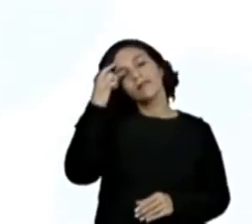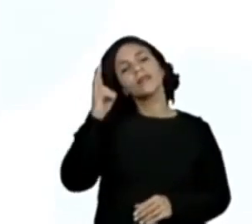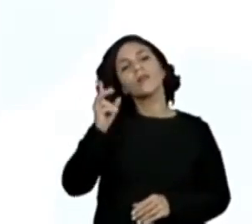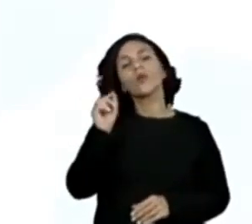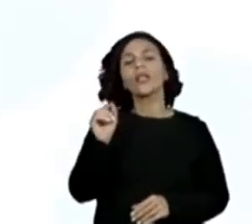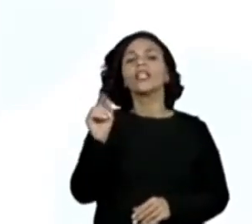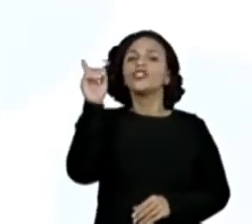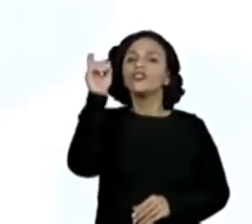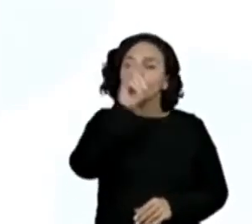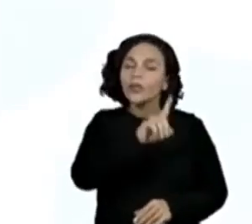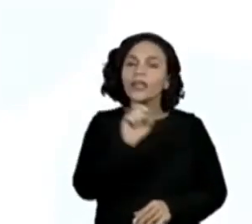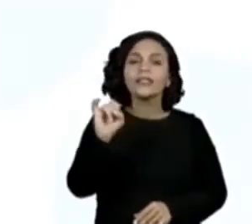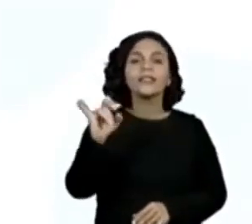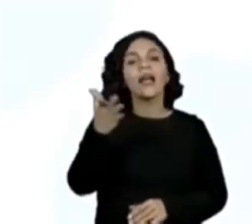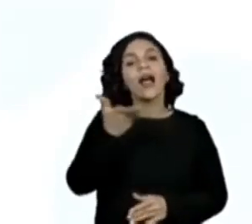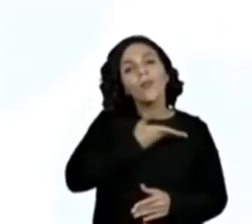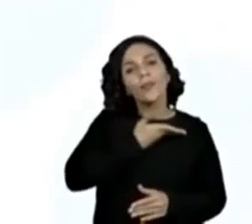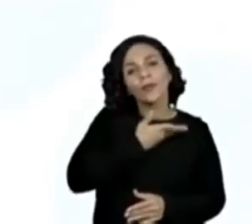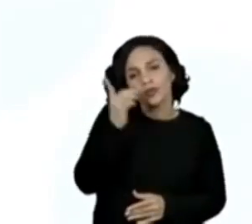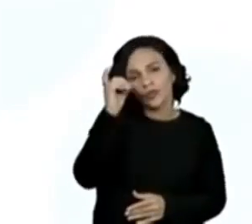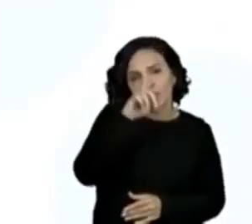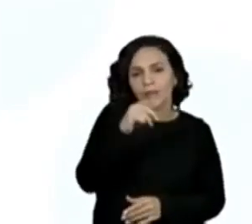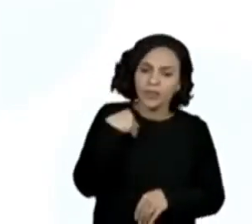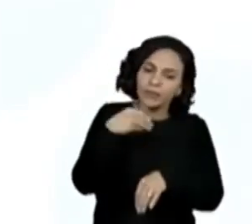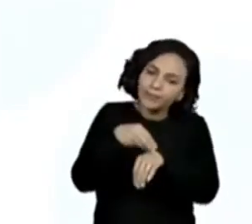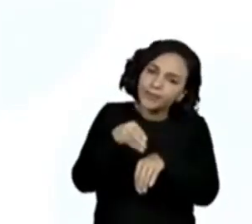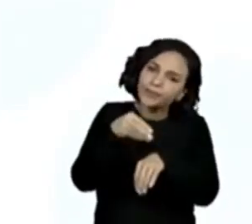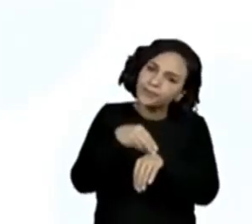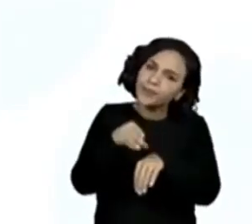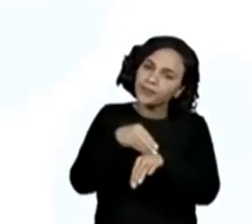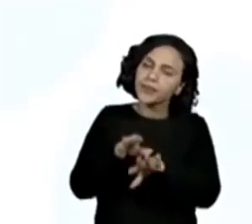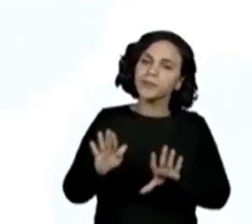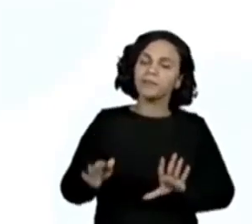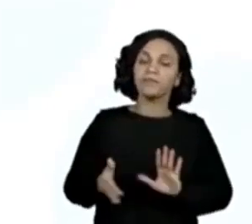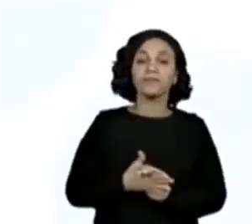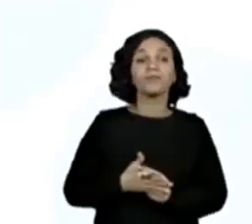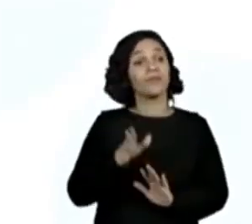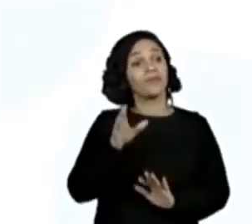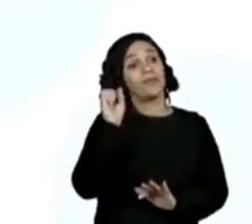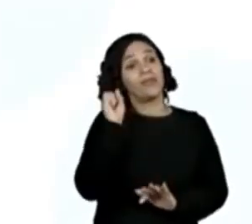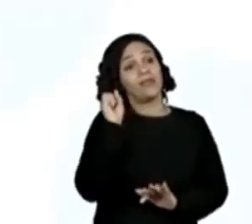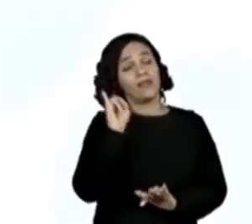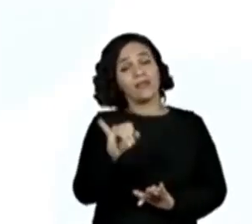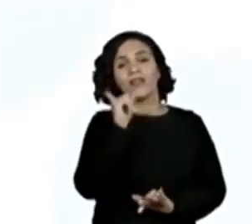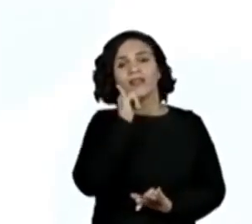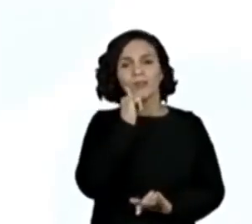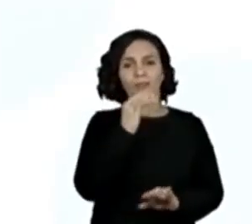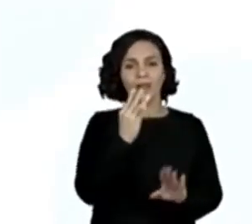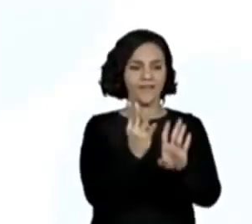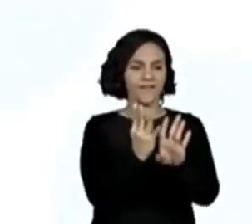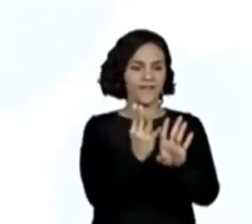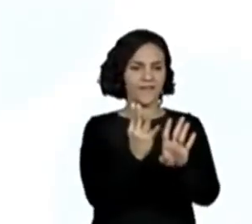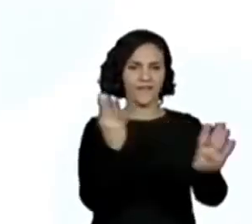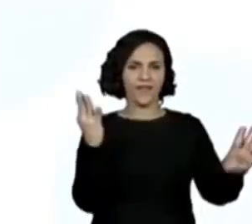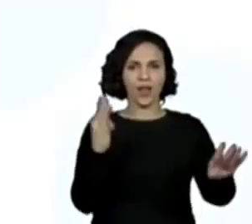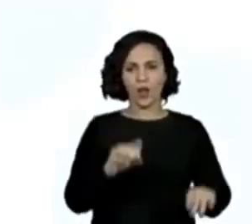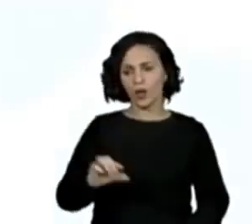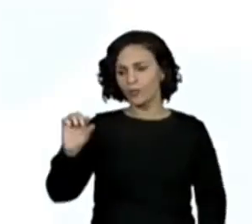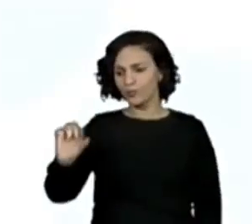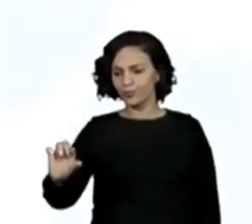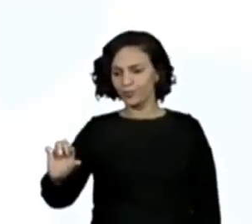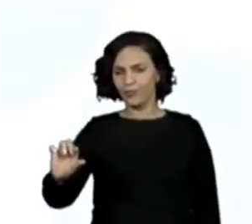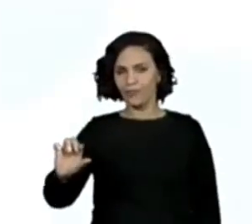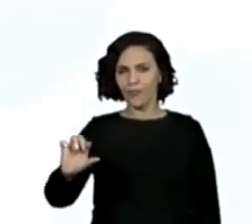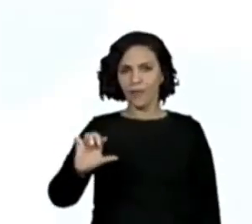tem dificuldade. Próxima pergunta. Se elas fossem colocadas em fila, da menor para a maior,